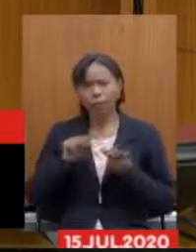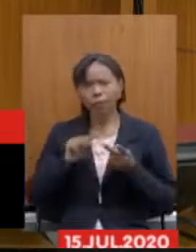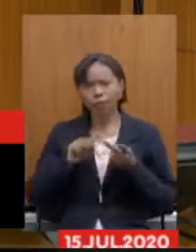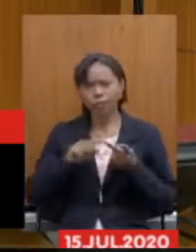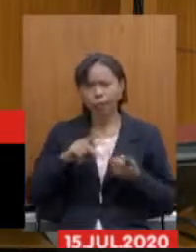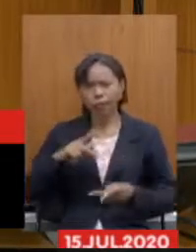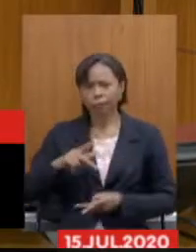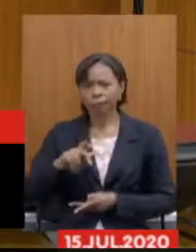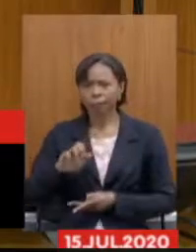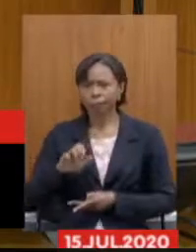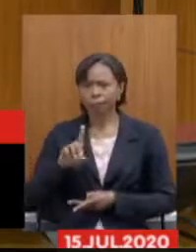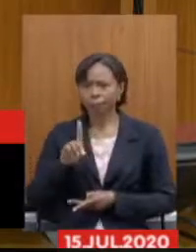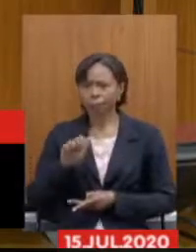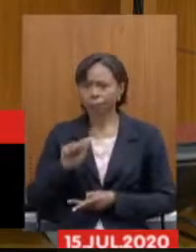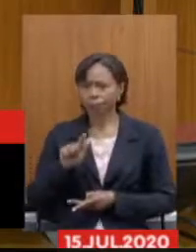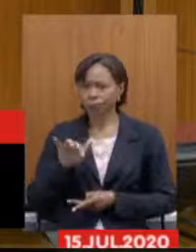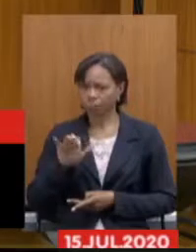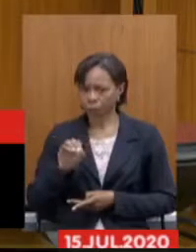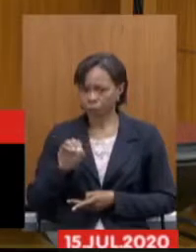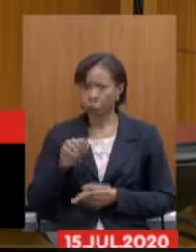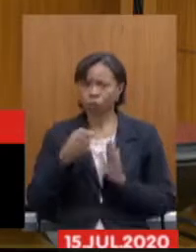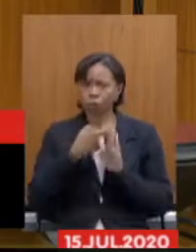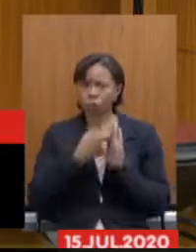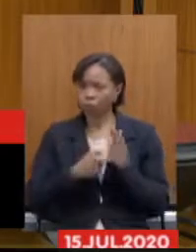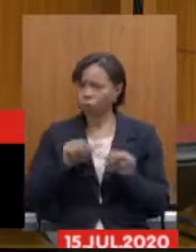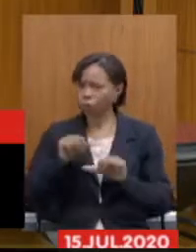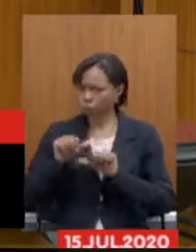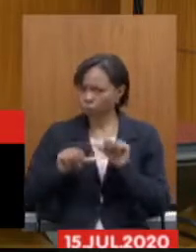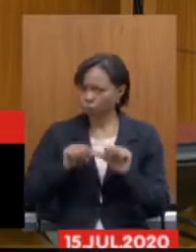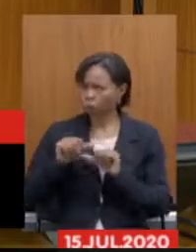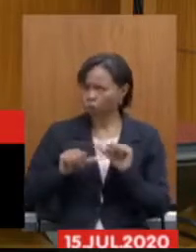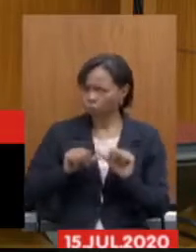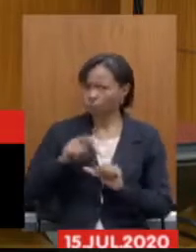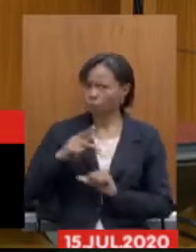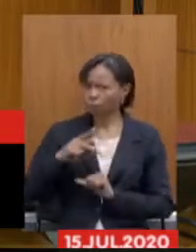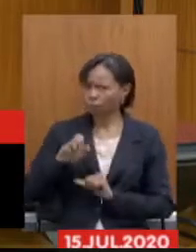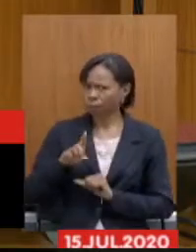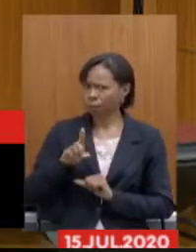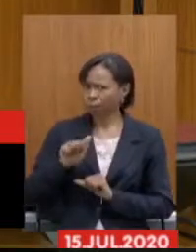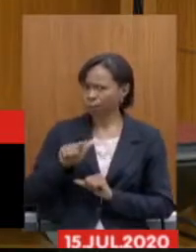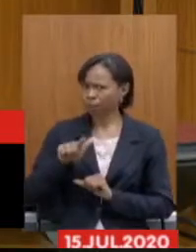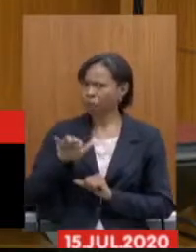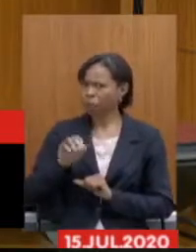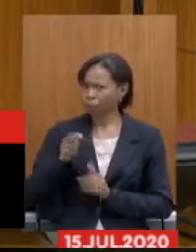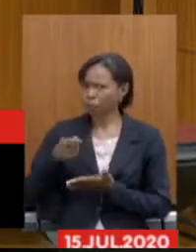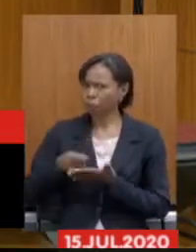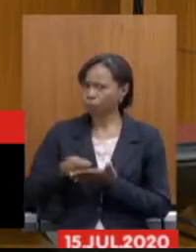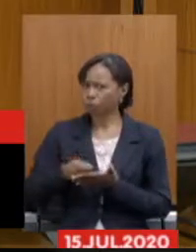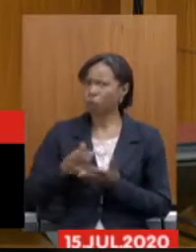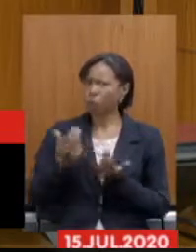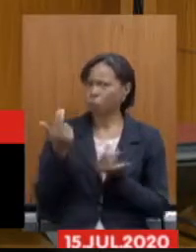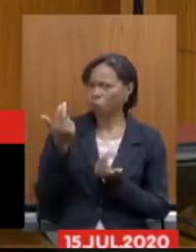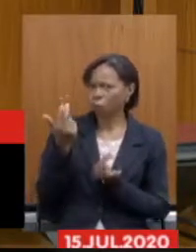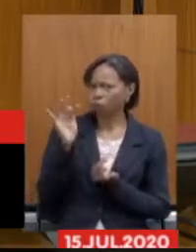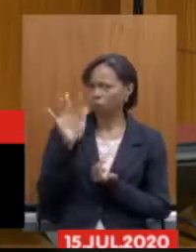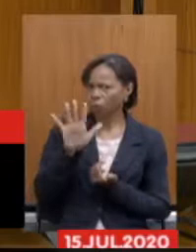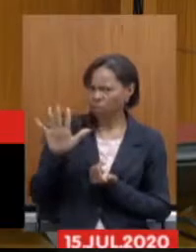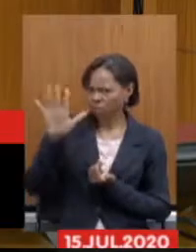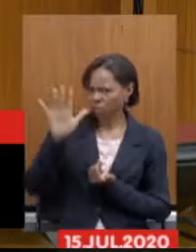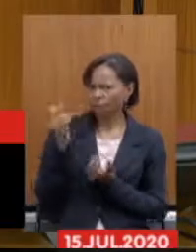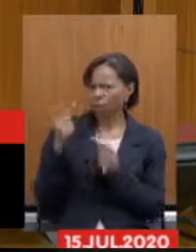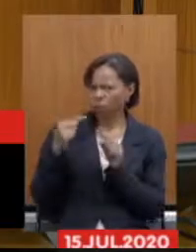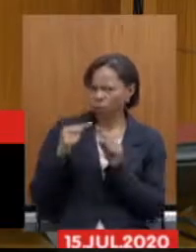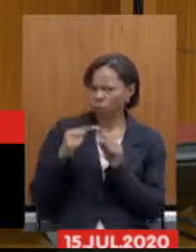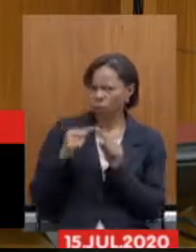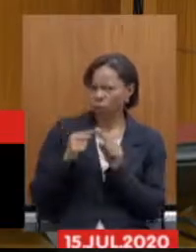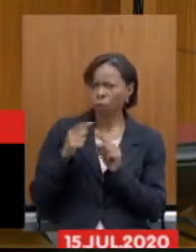pedágio. O texto traz mudanças no pedágio que se parecem bastante com o texto federal. Bem, na verdade, eles são idênticos. E o texto